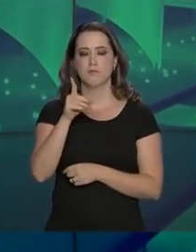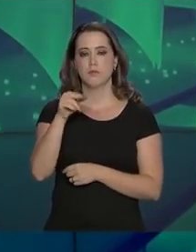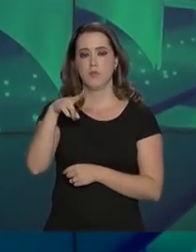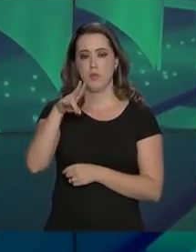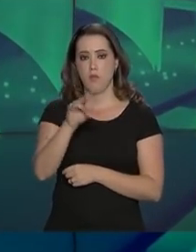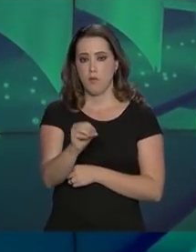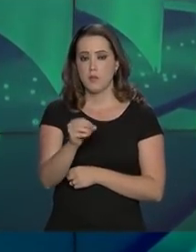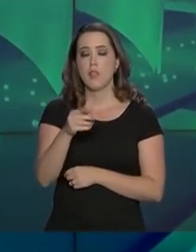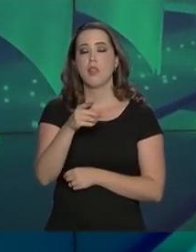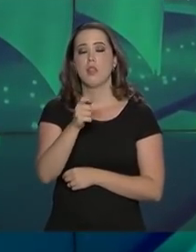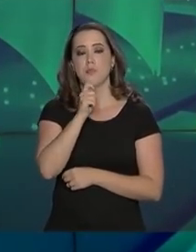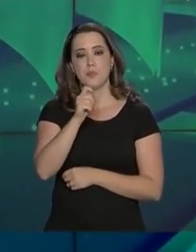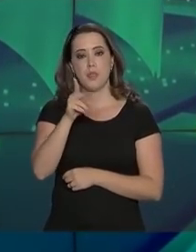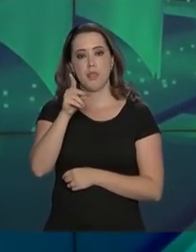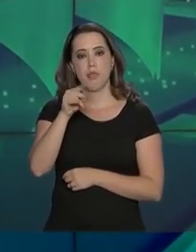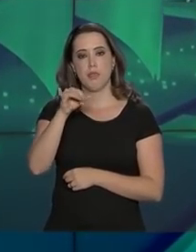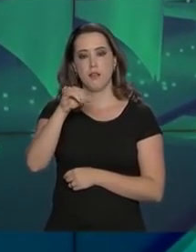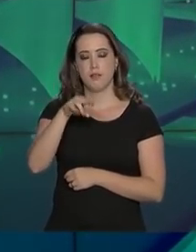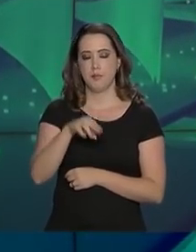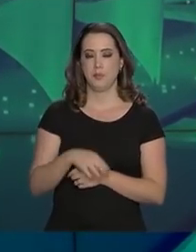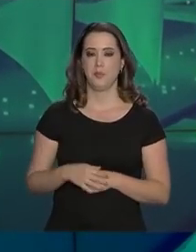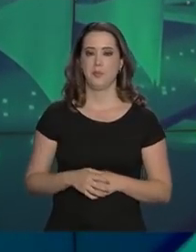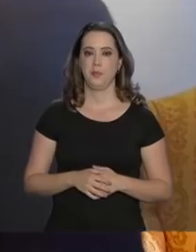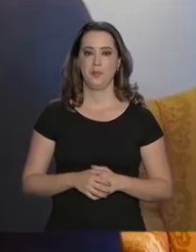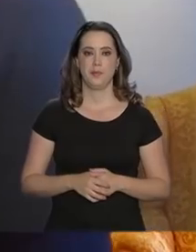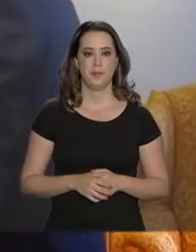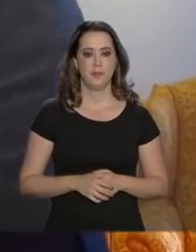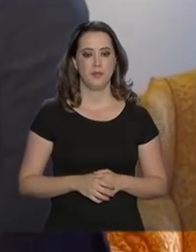nossa enviada Davos, Daniele Popov.